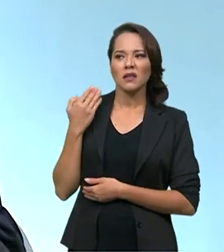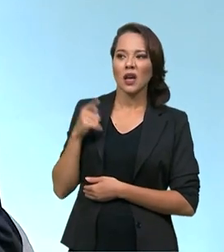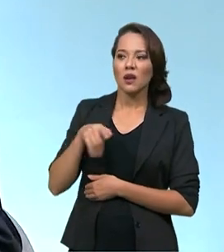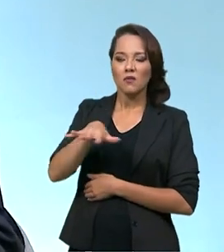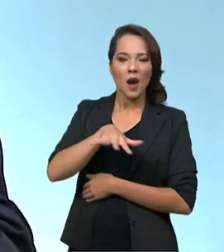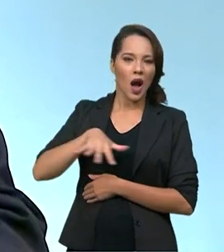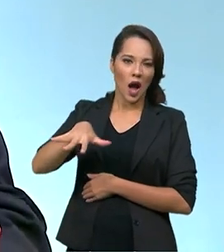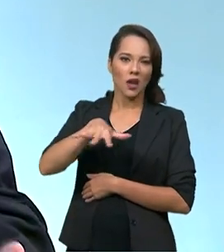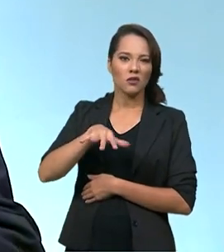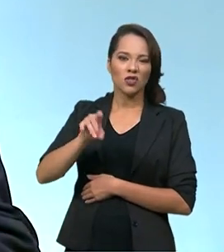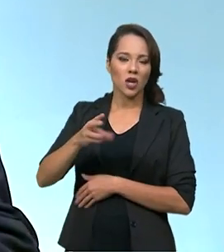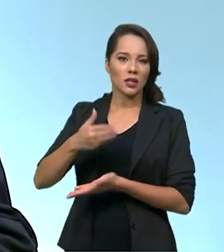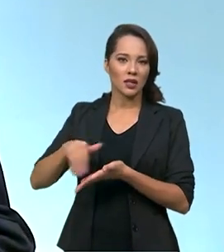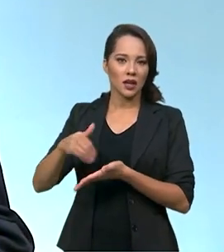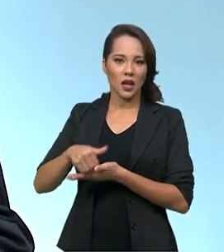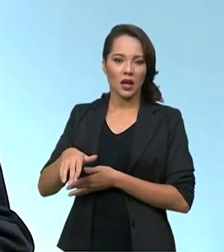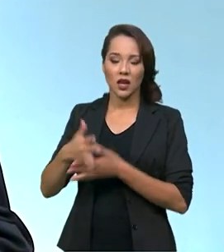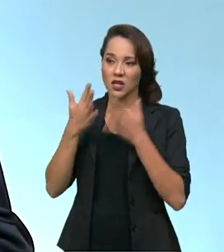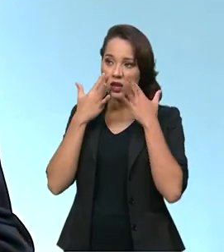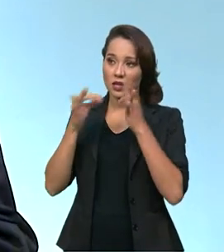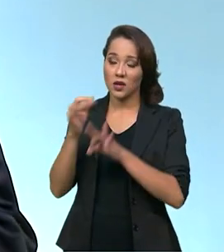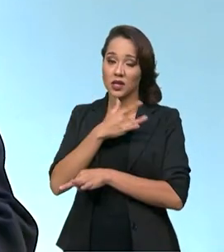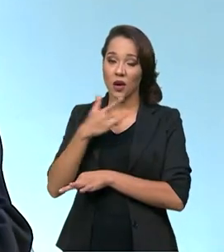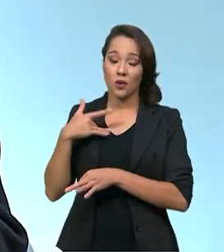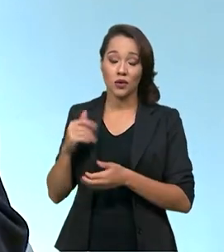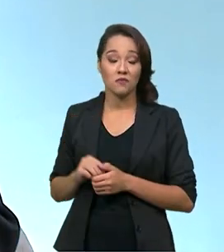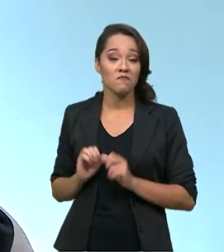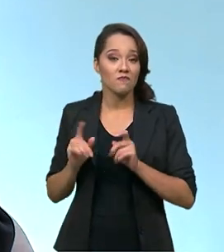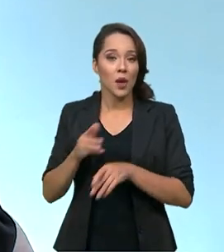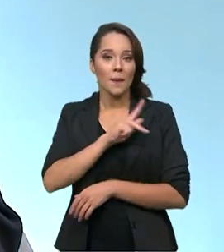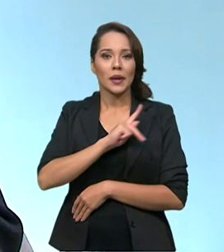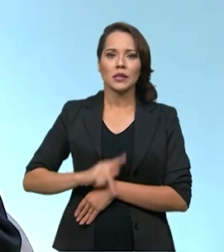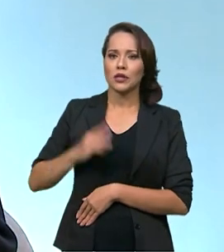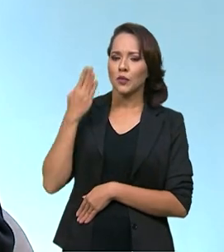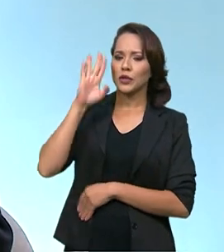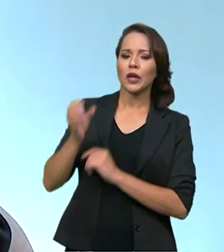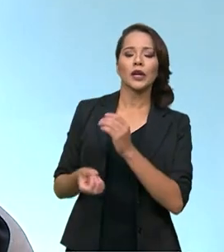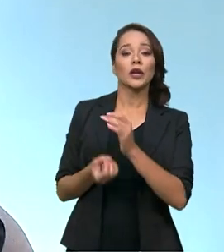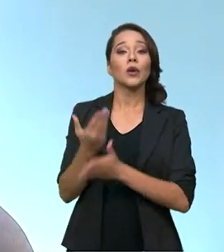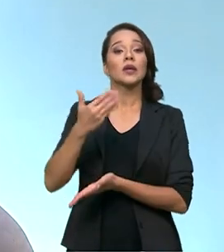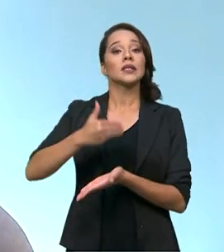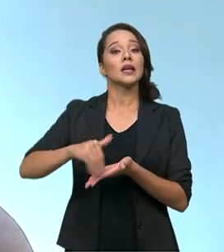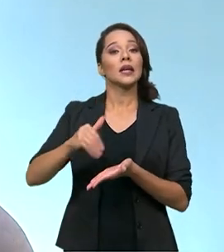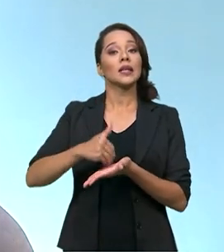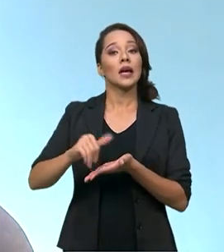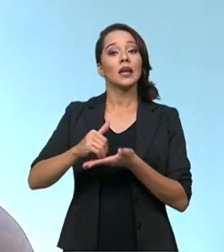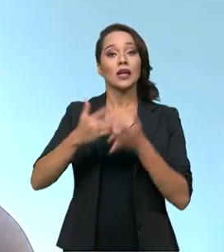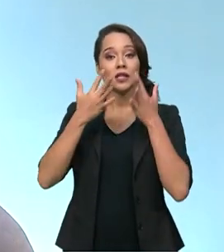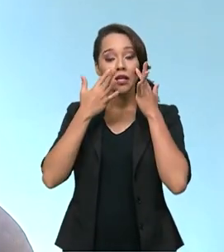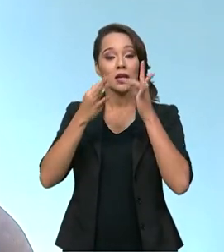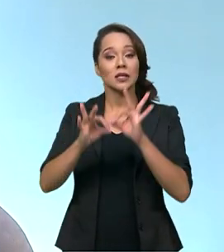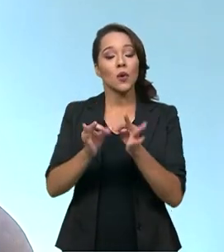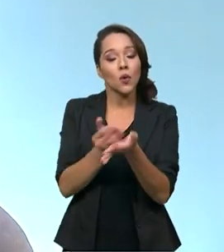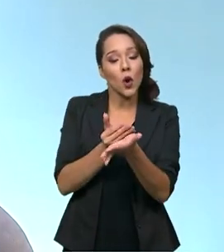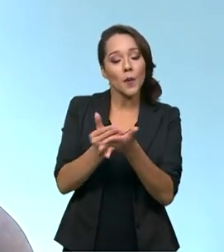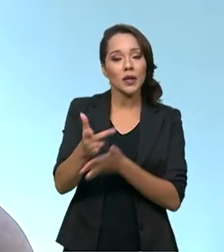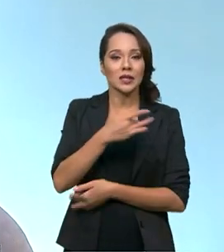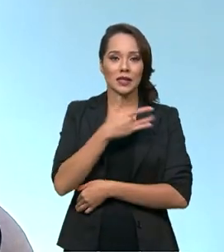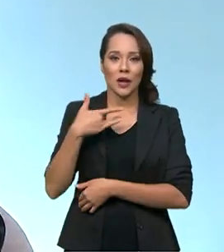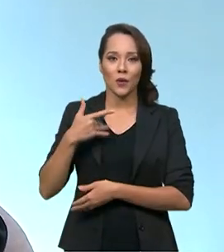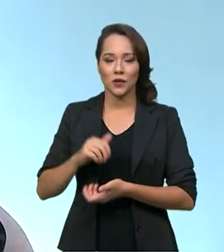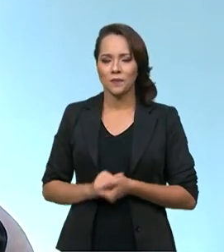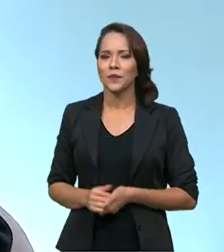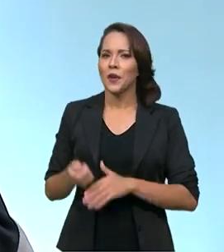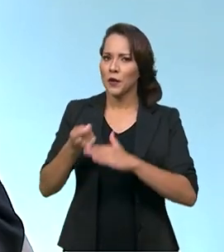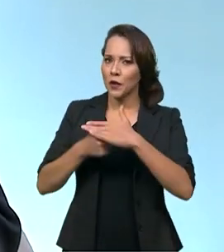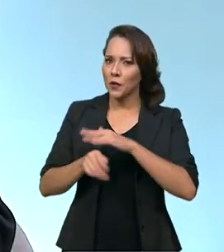departamento da Secretaria de Atenção à Saúde. Pois bem, o presidente Bolsonaro criou a Secretaria de Atenção Primária à Saúde. E